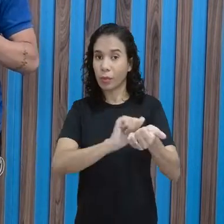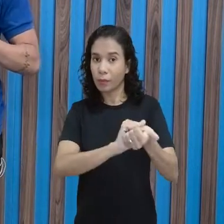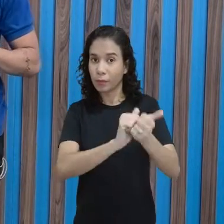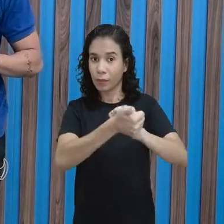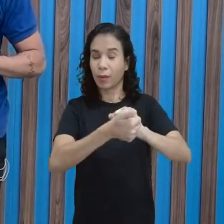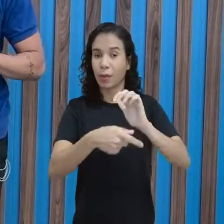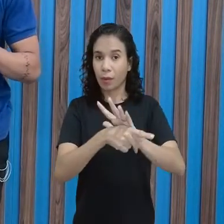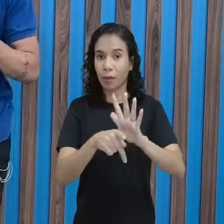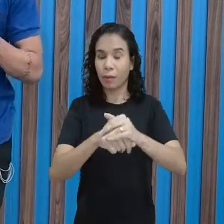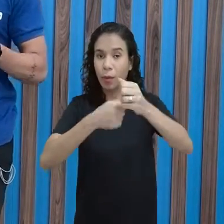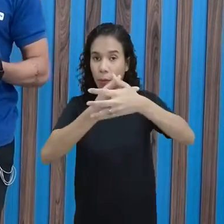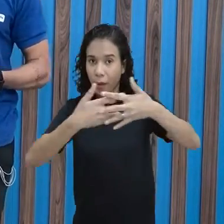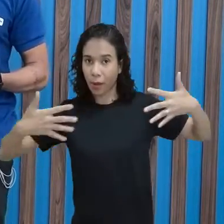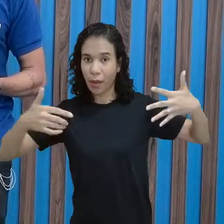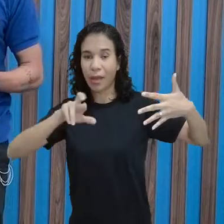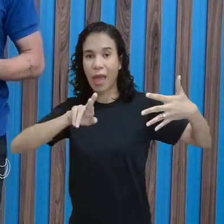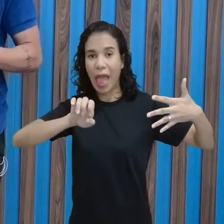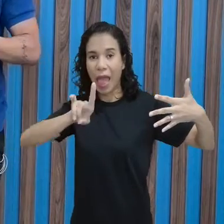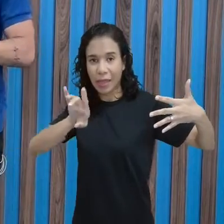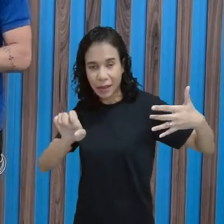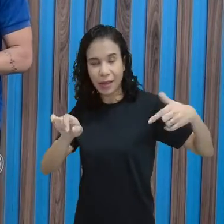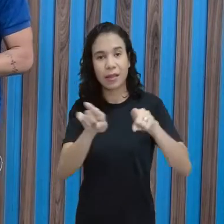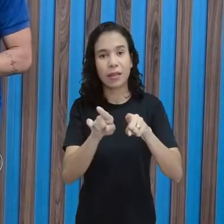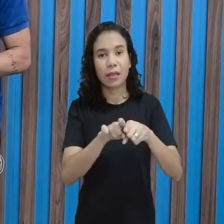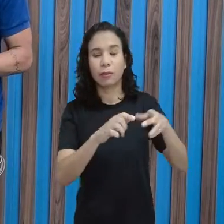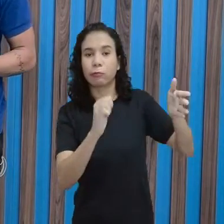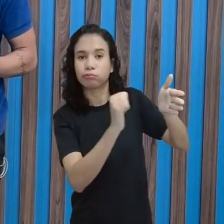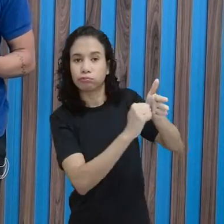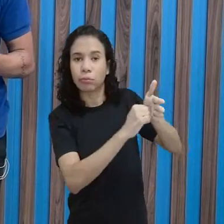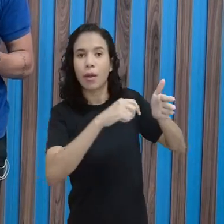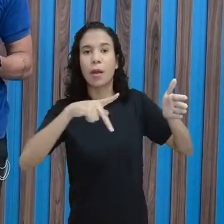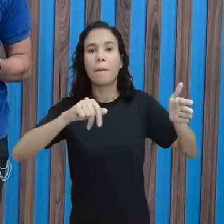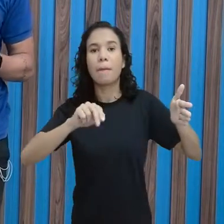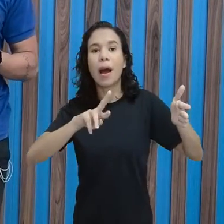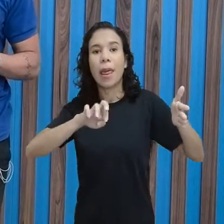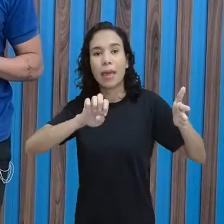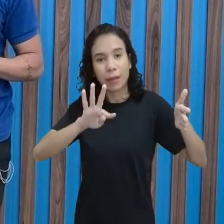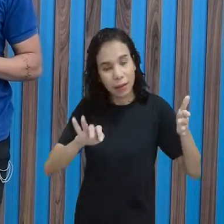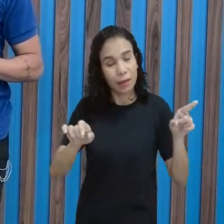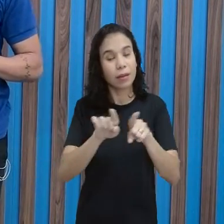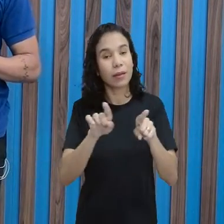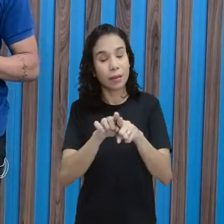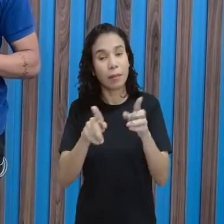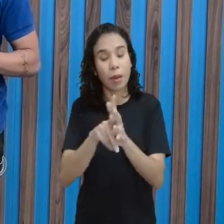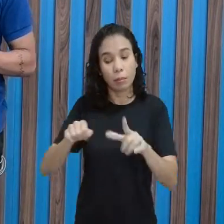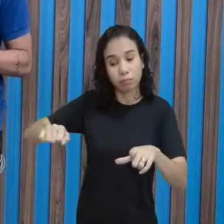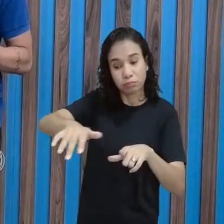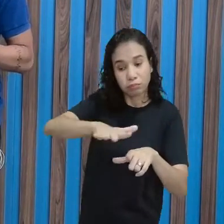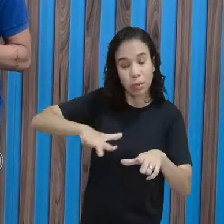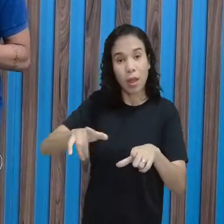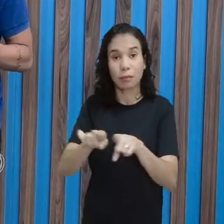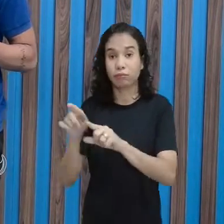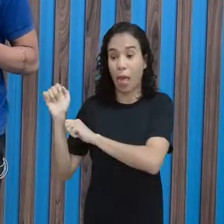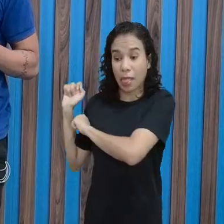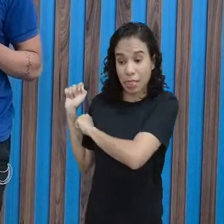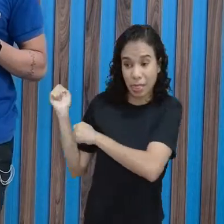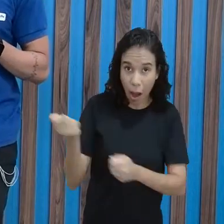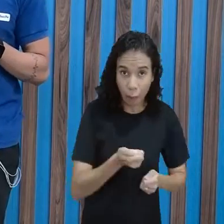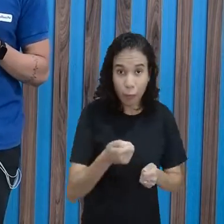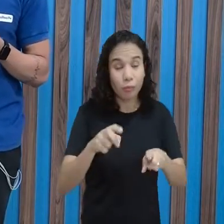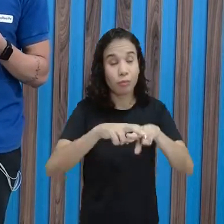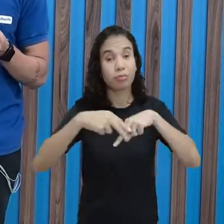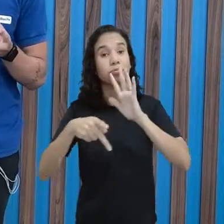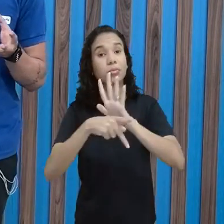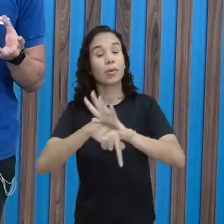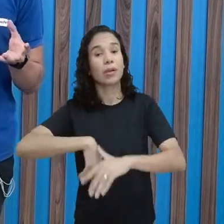de rede e parede e também dos esportes de campo e taco, tá? Então, trouxe exemplo de